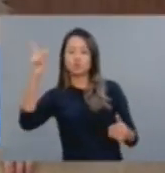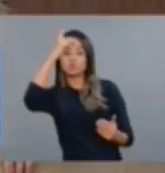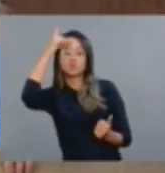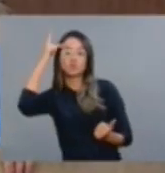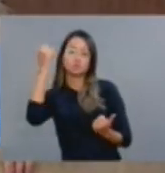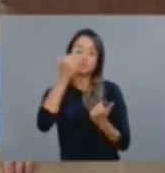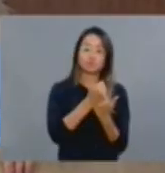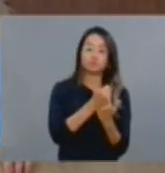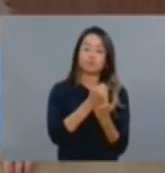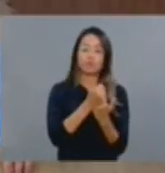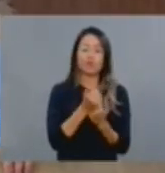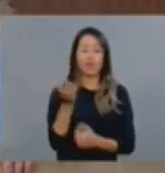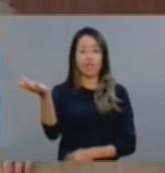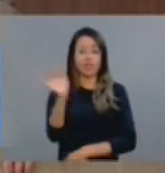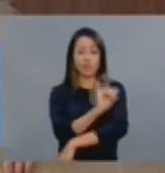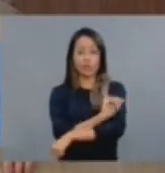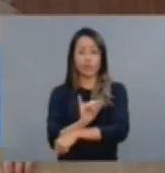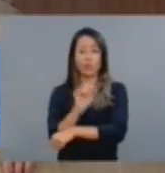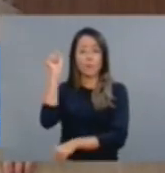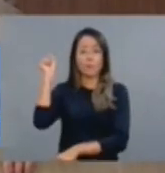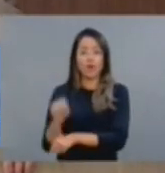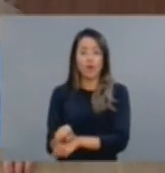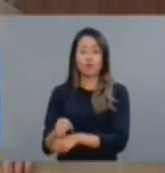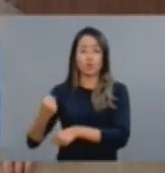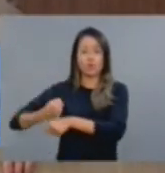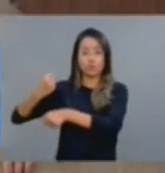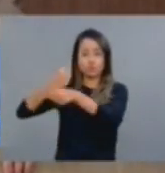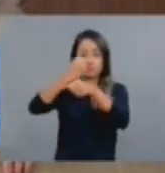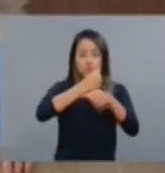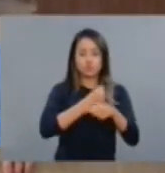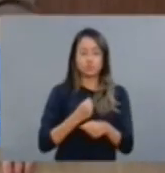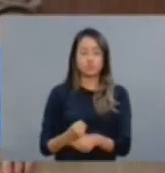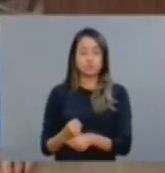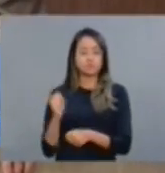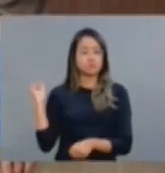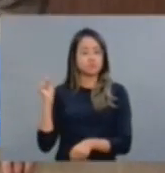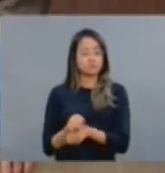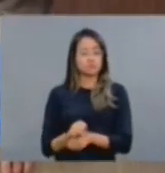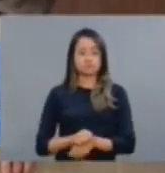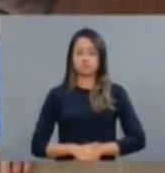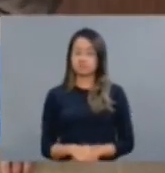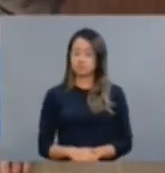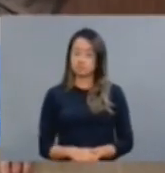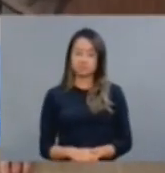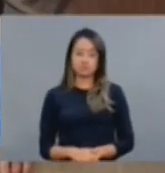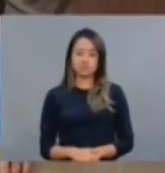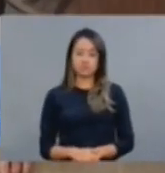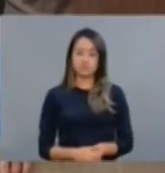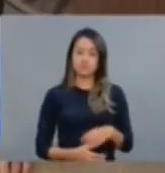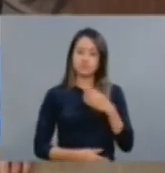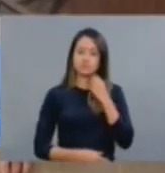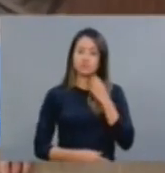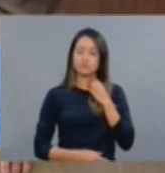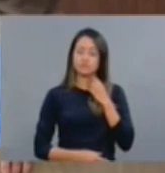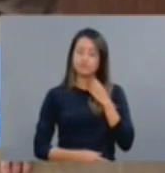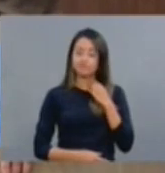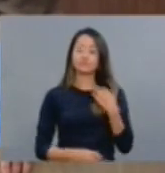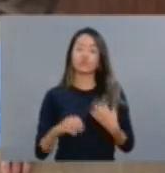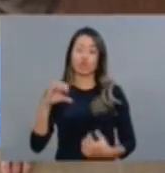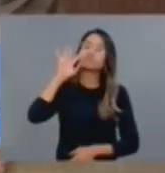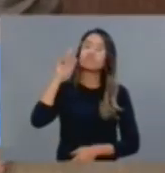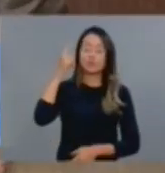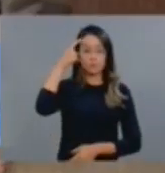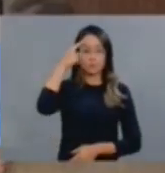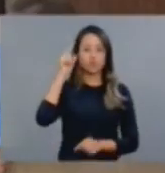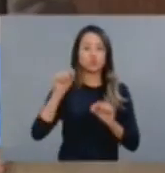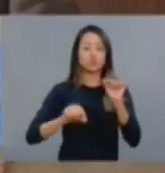foi construído uma única casa em toda a região Centro-Sul do Estado. Nove anos.